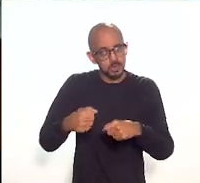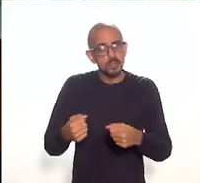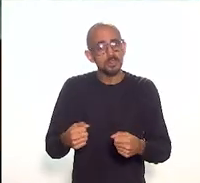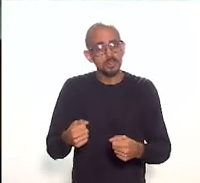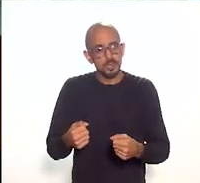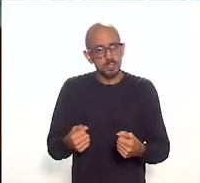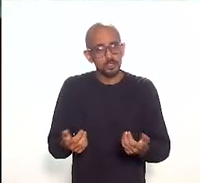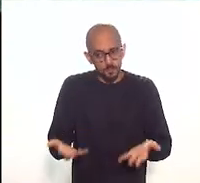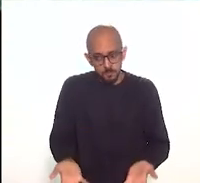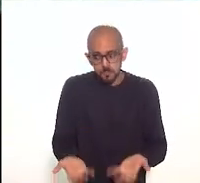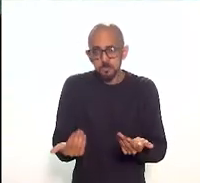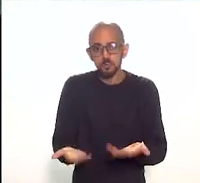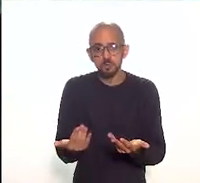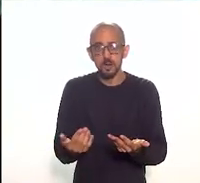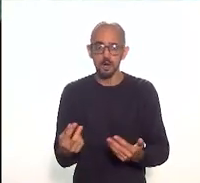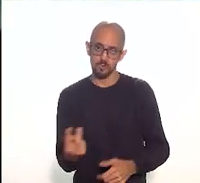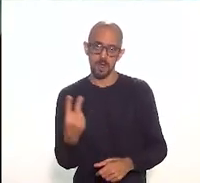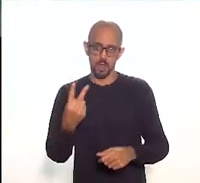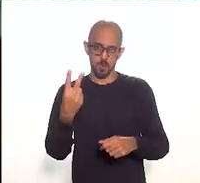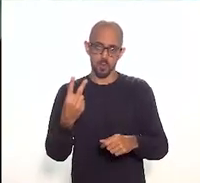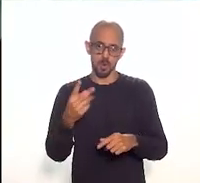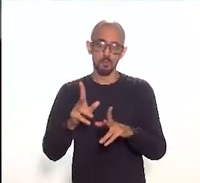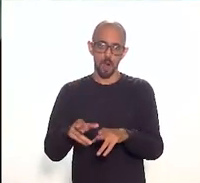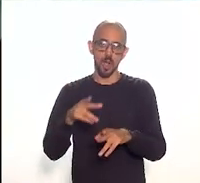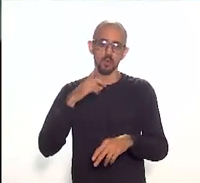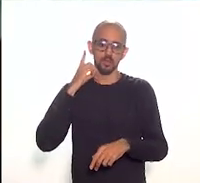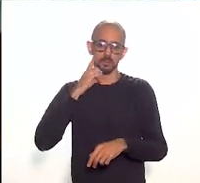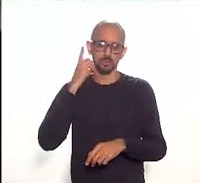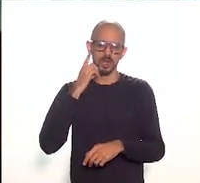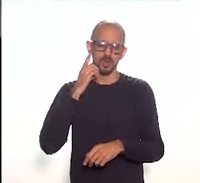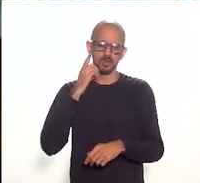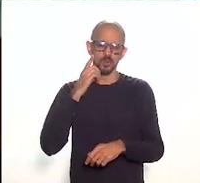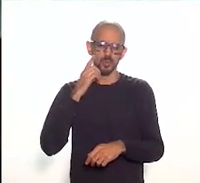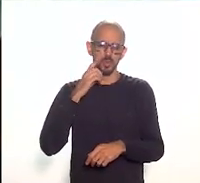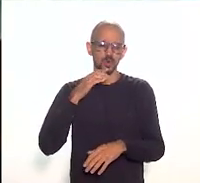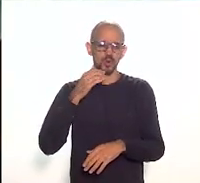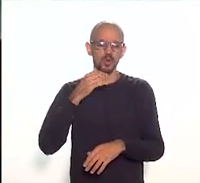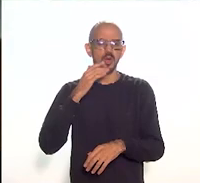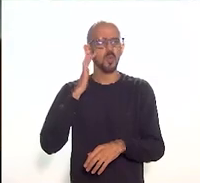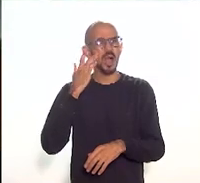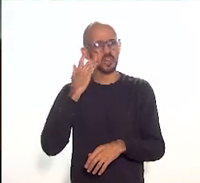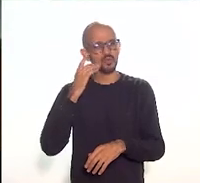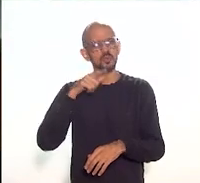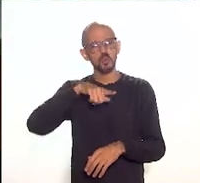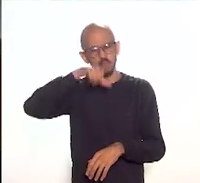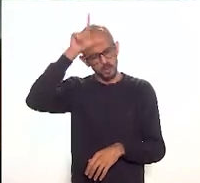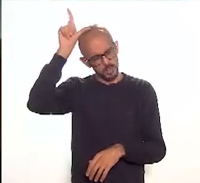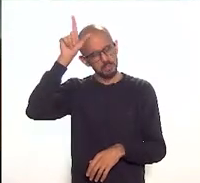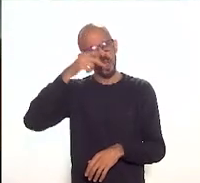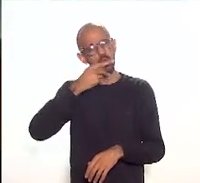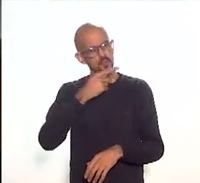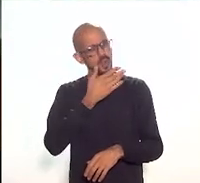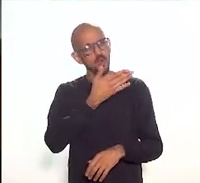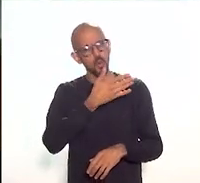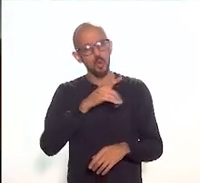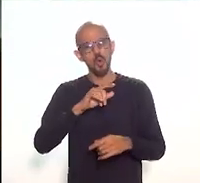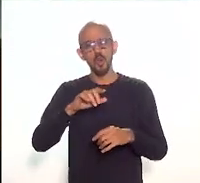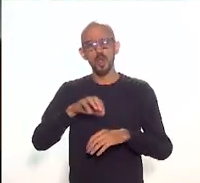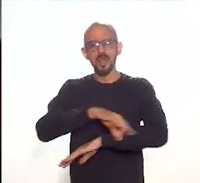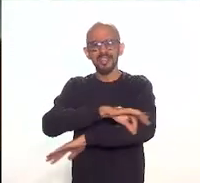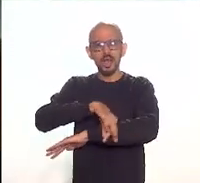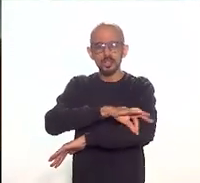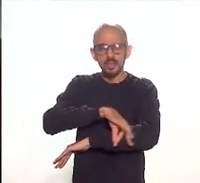Como, acho que foi o deputado Luiz Paulo que falou, dessa arquitetura mais